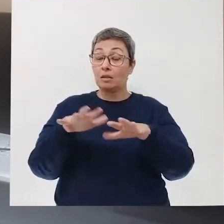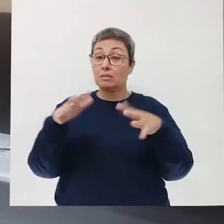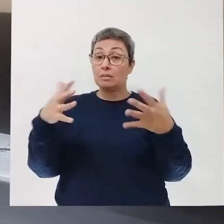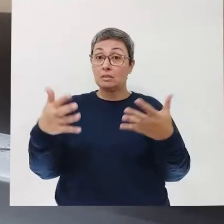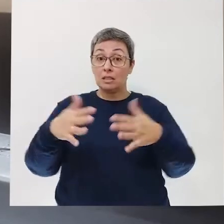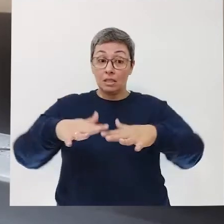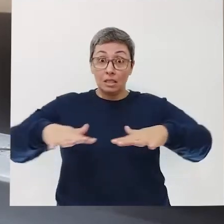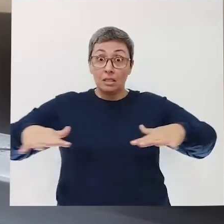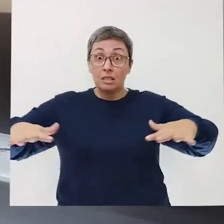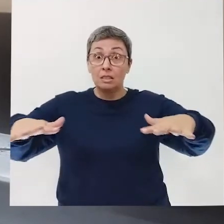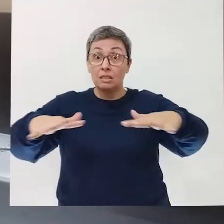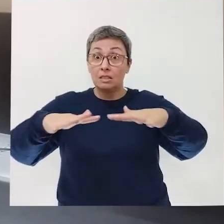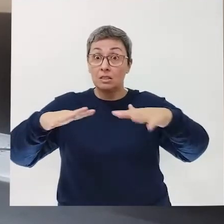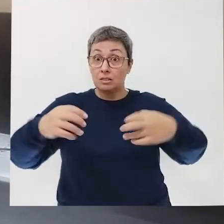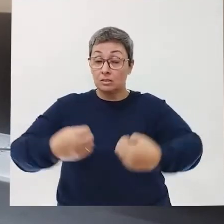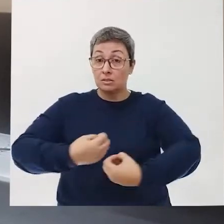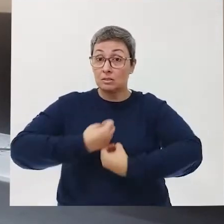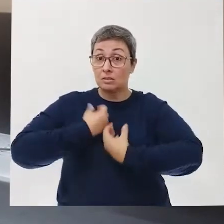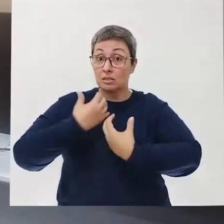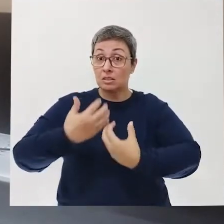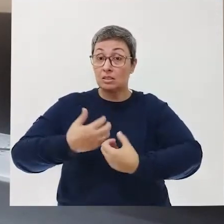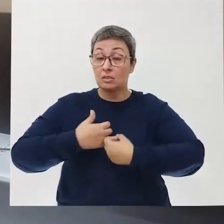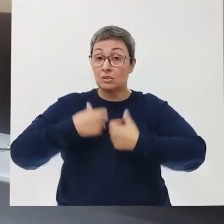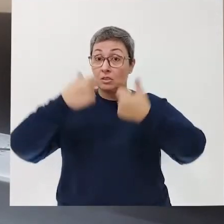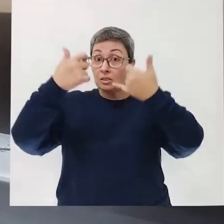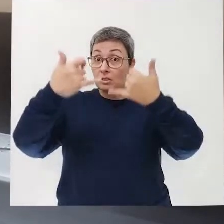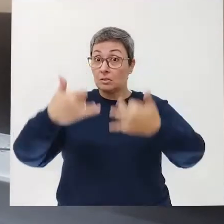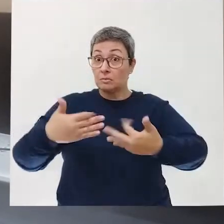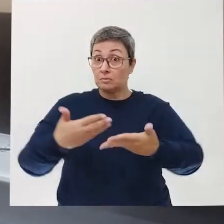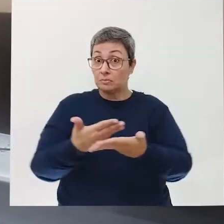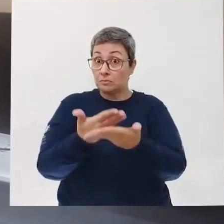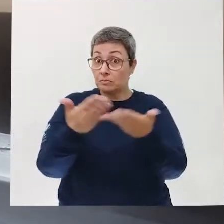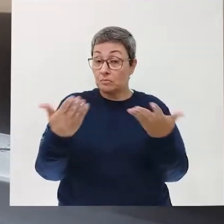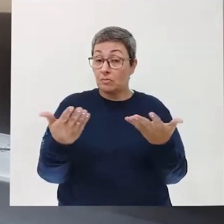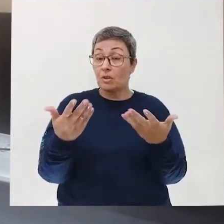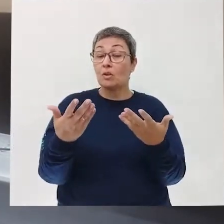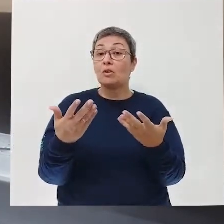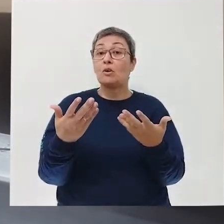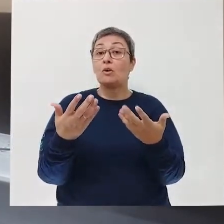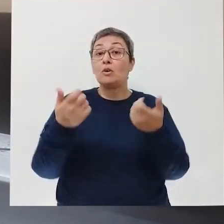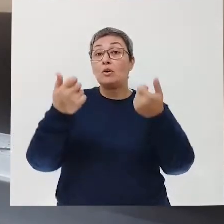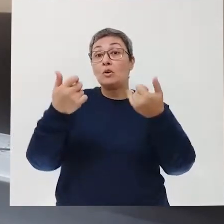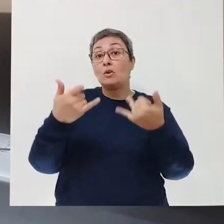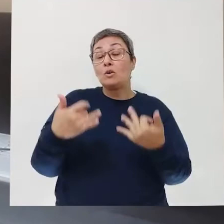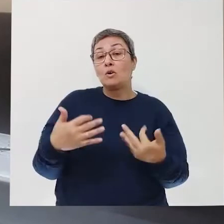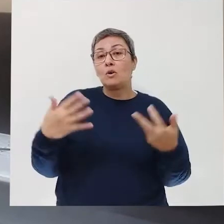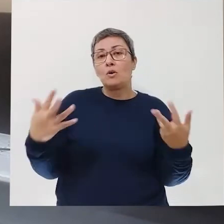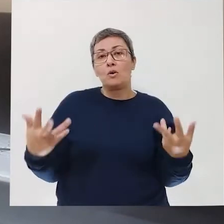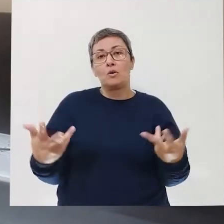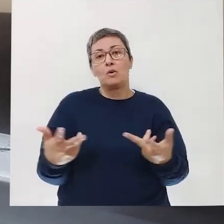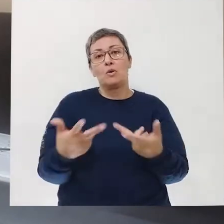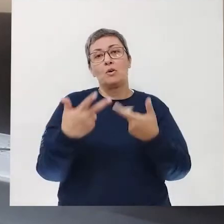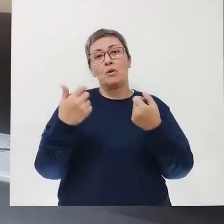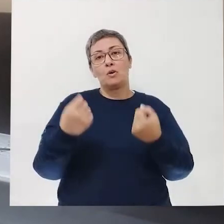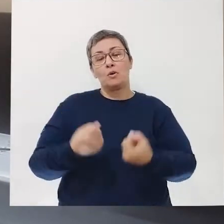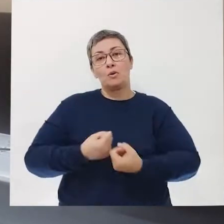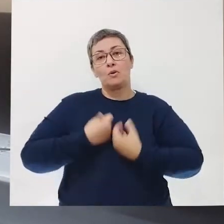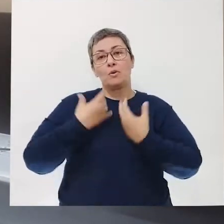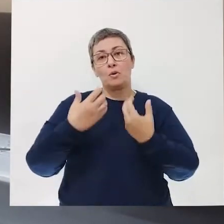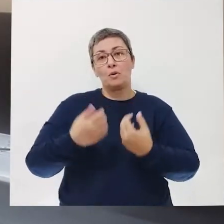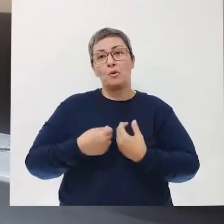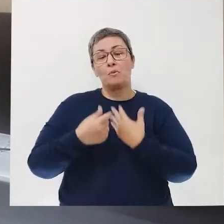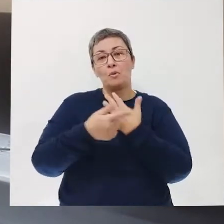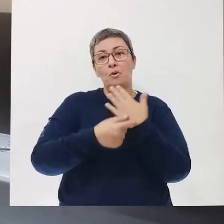para a expressão, eu quero falar com você um pouquinho de um incrível poeta,